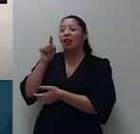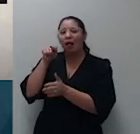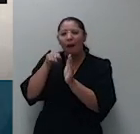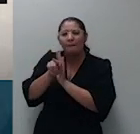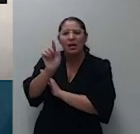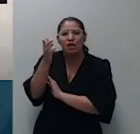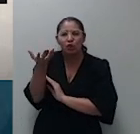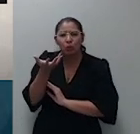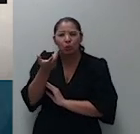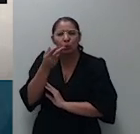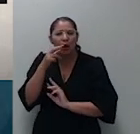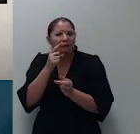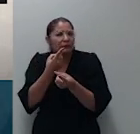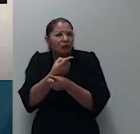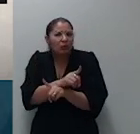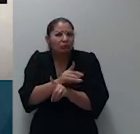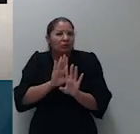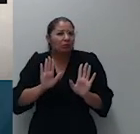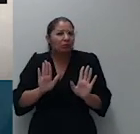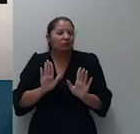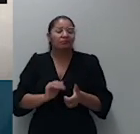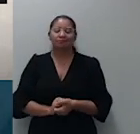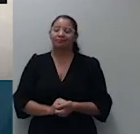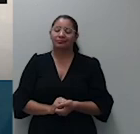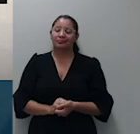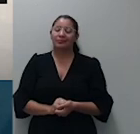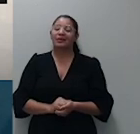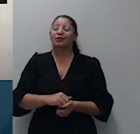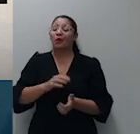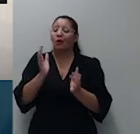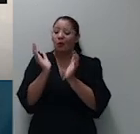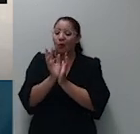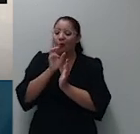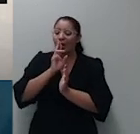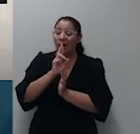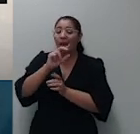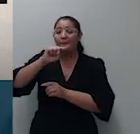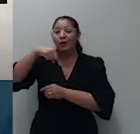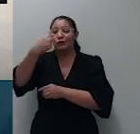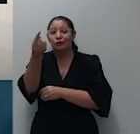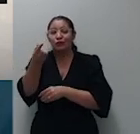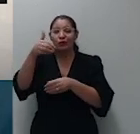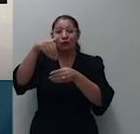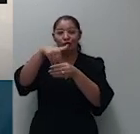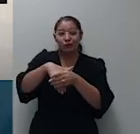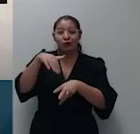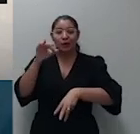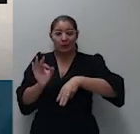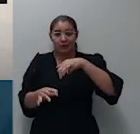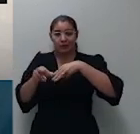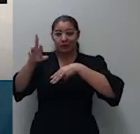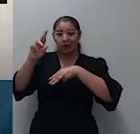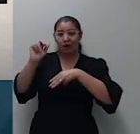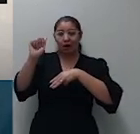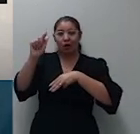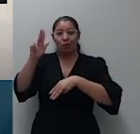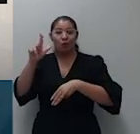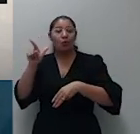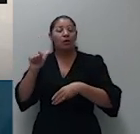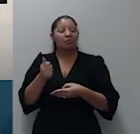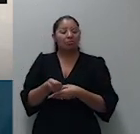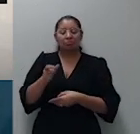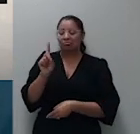proclama então após o voto vista do ministro Raul Araújo acompanhando o relator negou-se provimento ao agravo